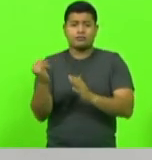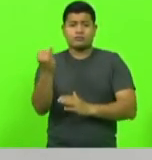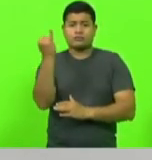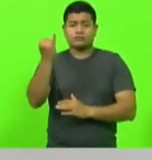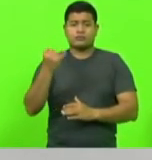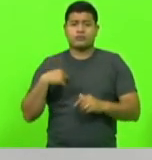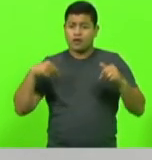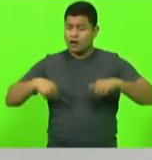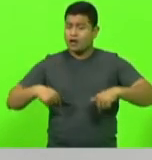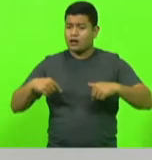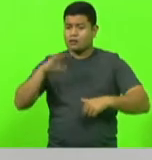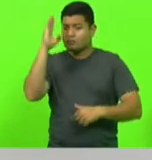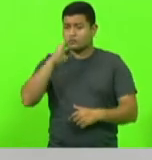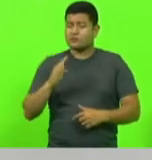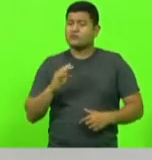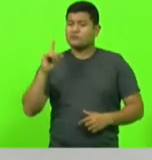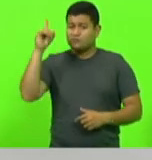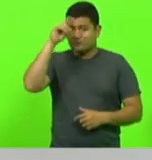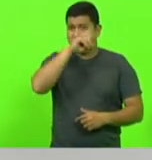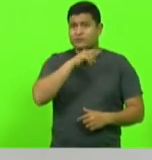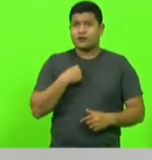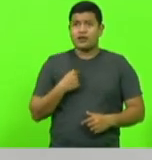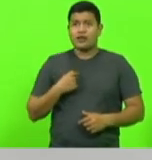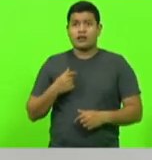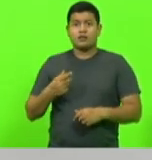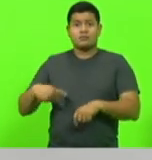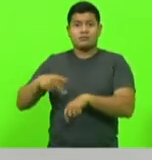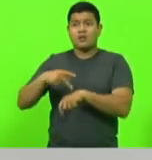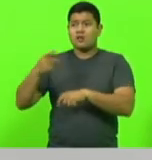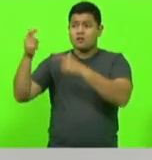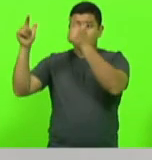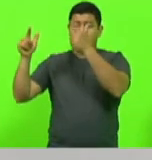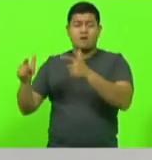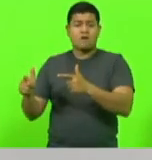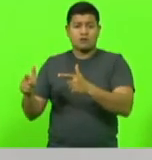delicada. Lá fora, e nós estivemos lá fora,